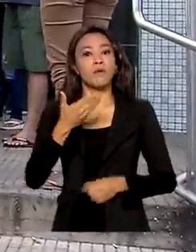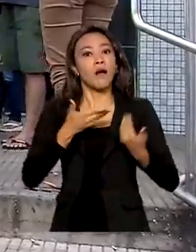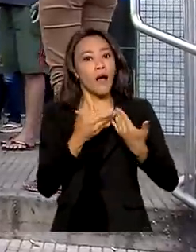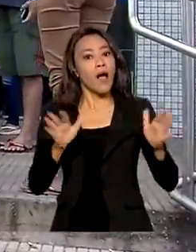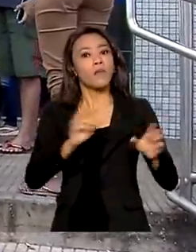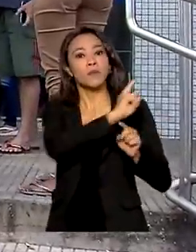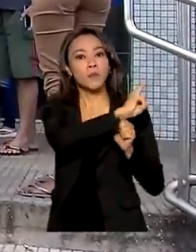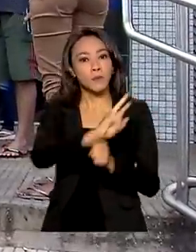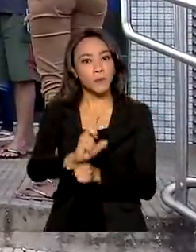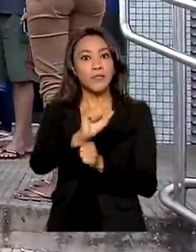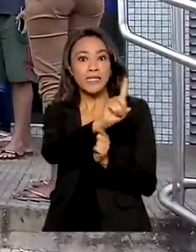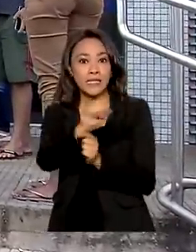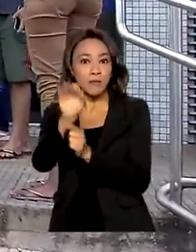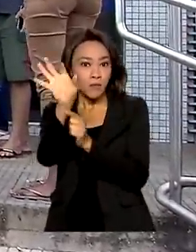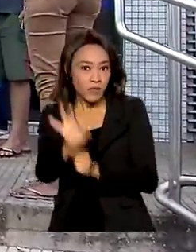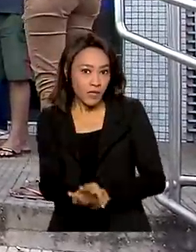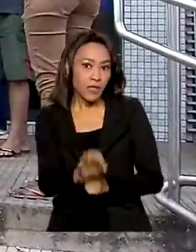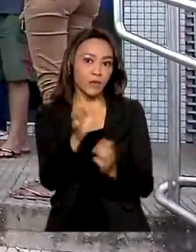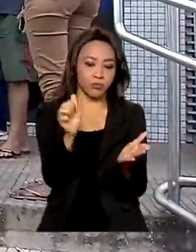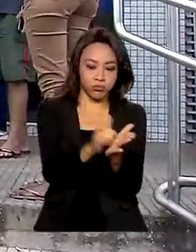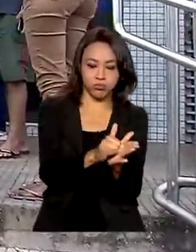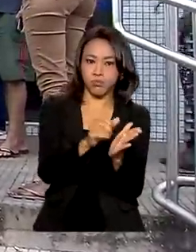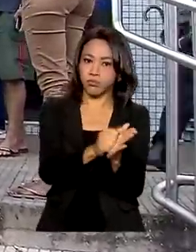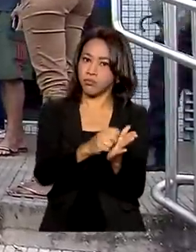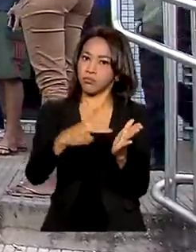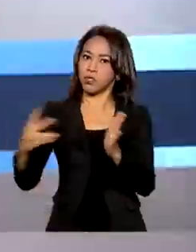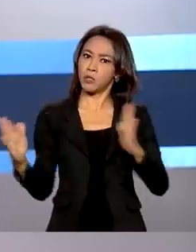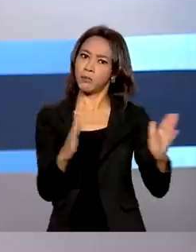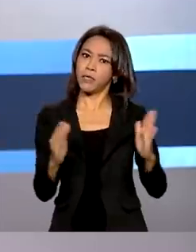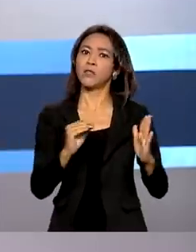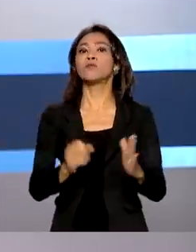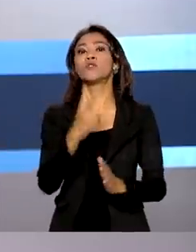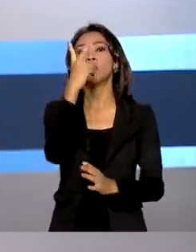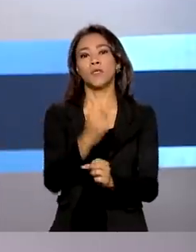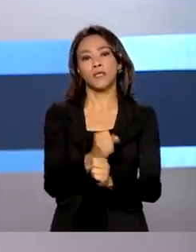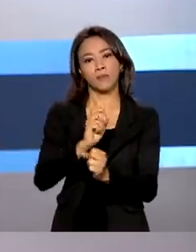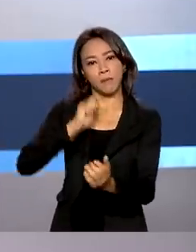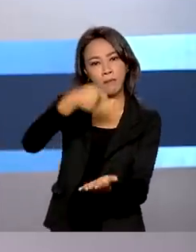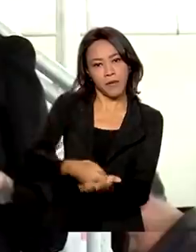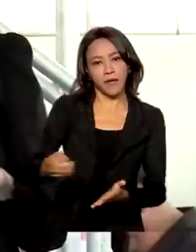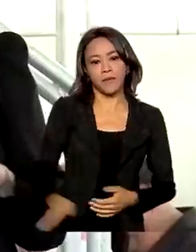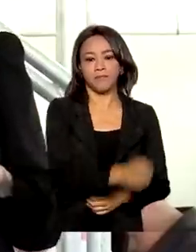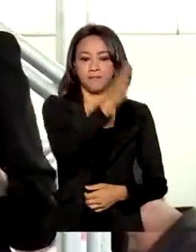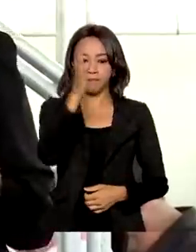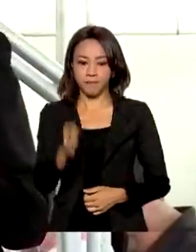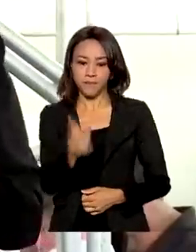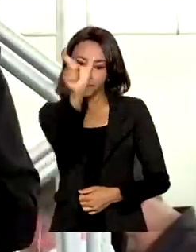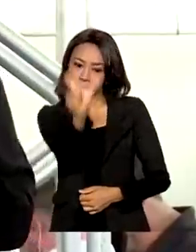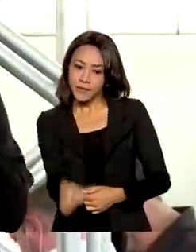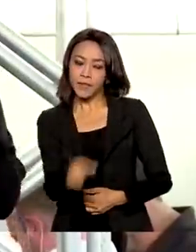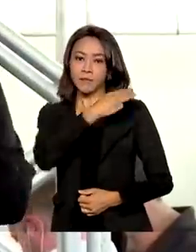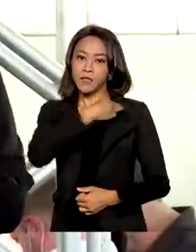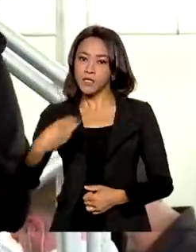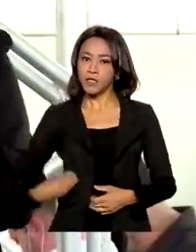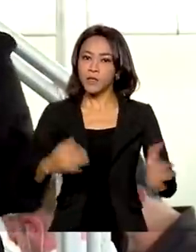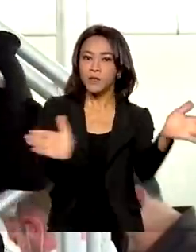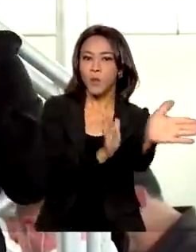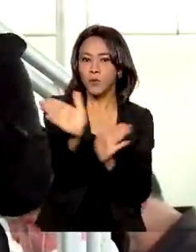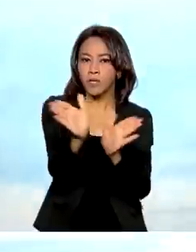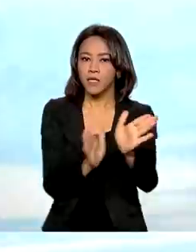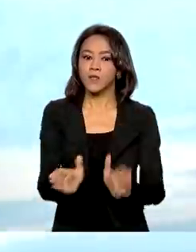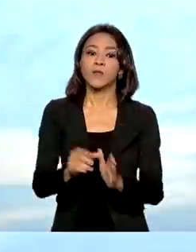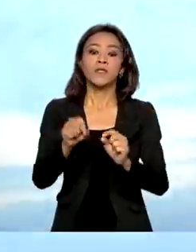100% digital e prazo de até dois anos para pagamento. E ainda, ministro das comunicações inaugura